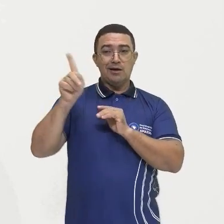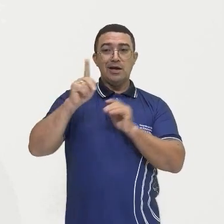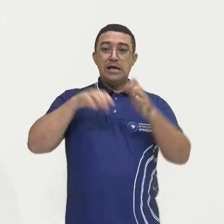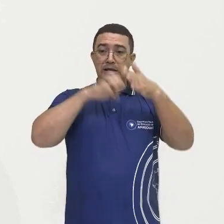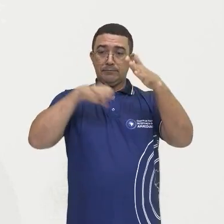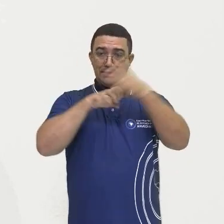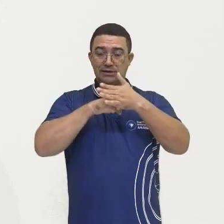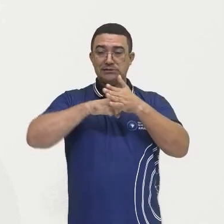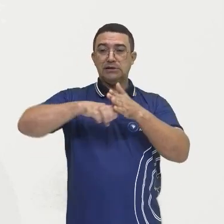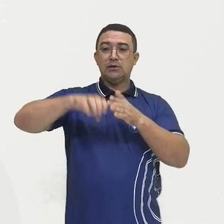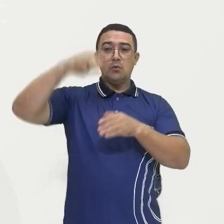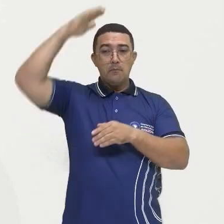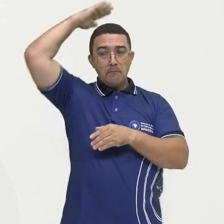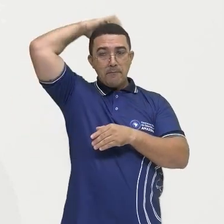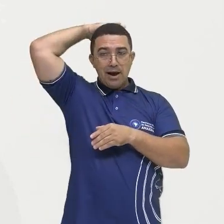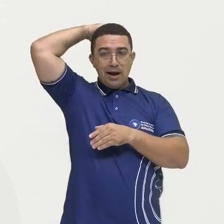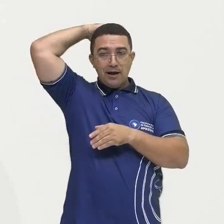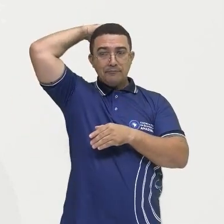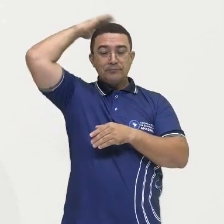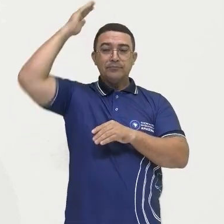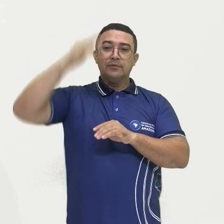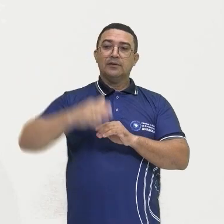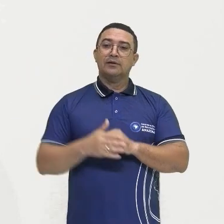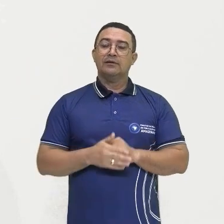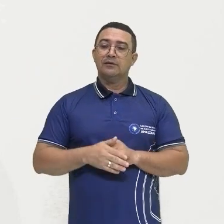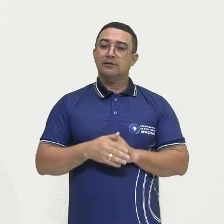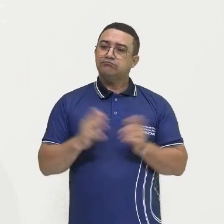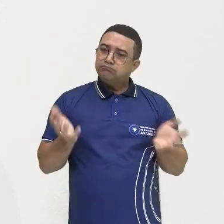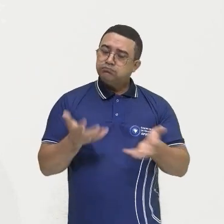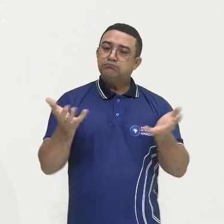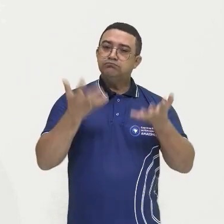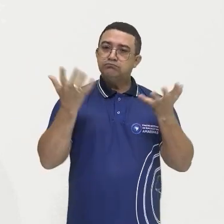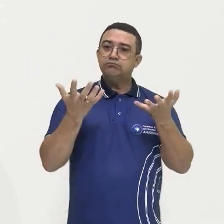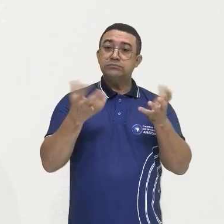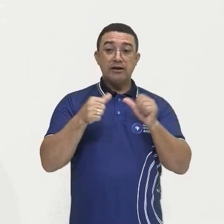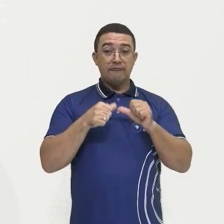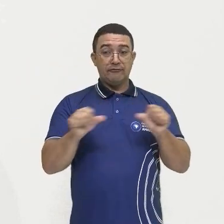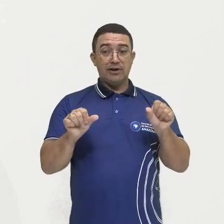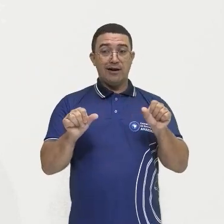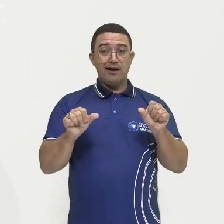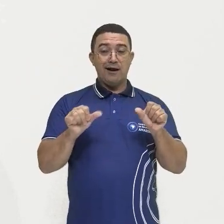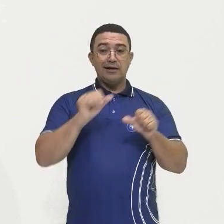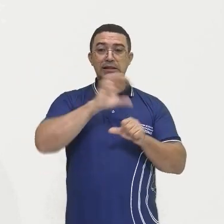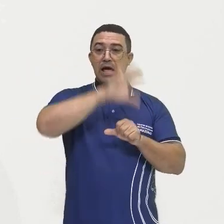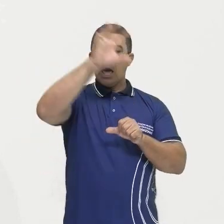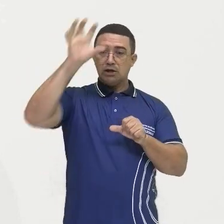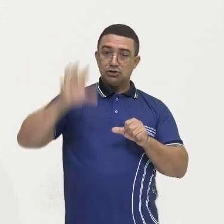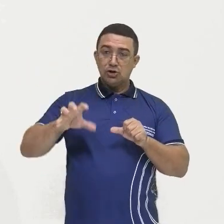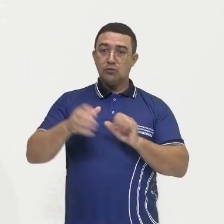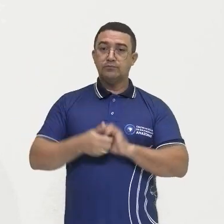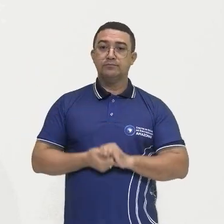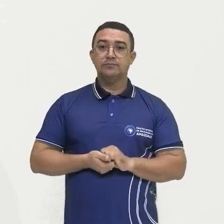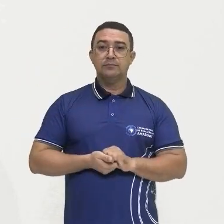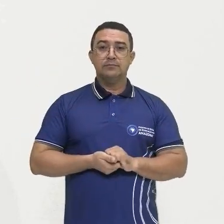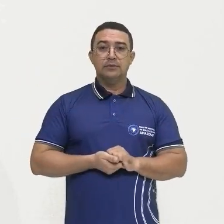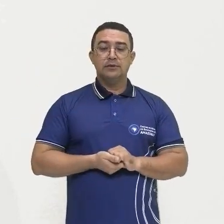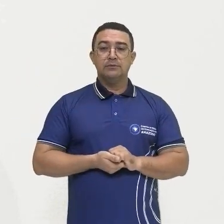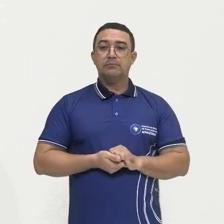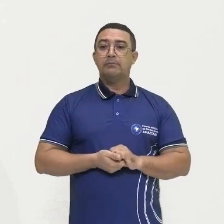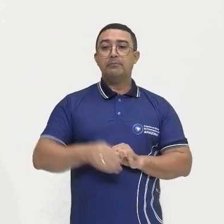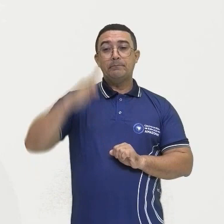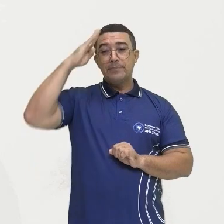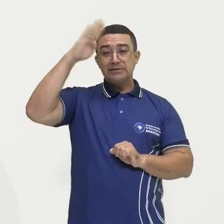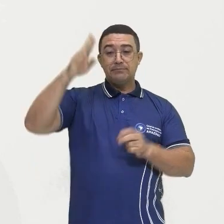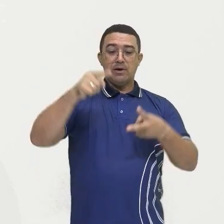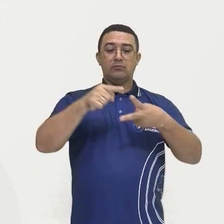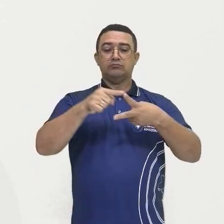é o caso aí dessas empresas capitalistas, que foram incentivadas a se instalar na região, principalmente duas atividades,